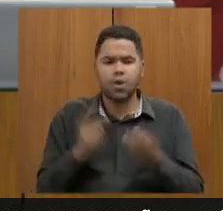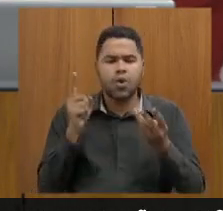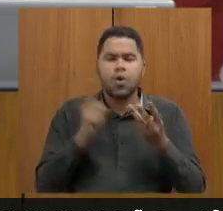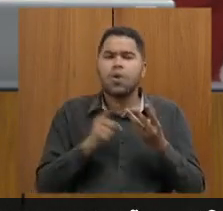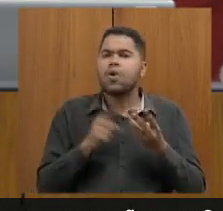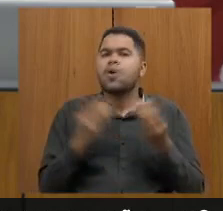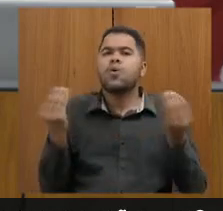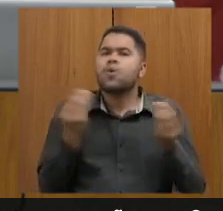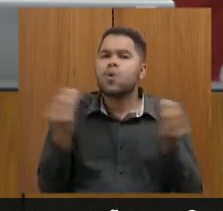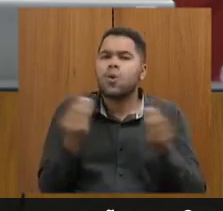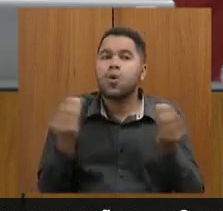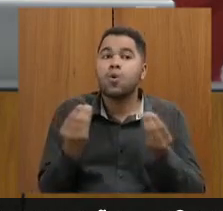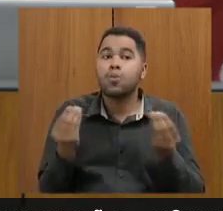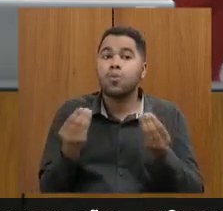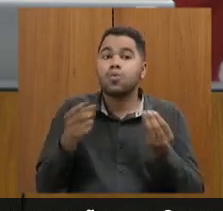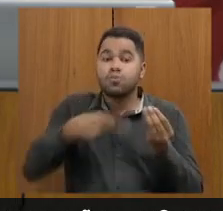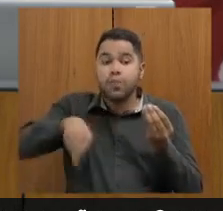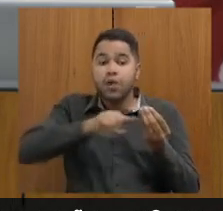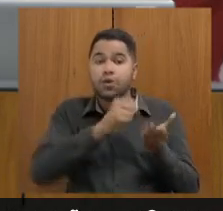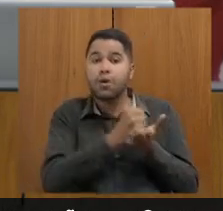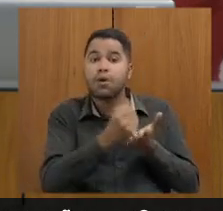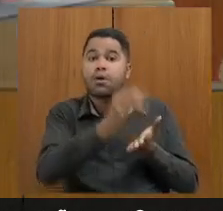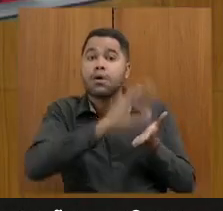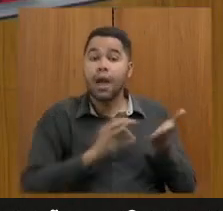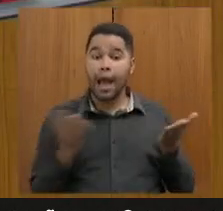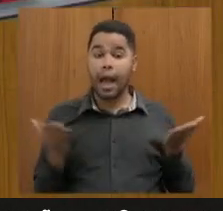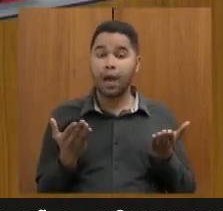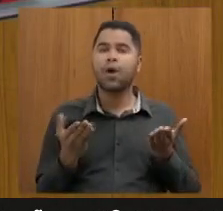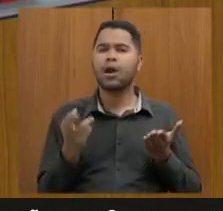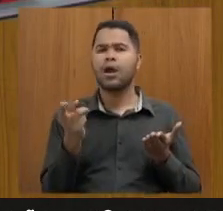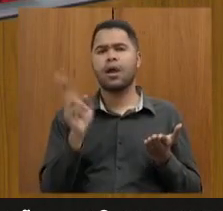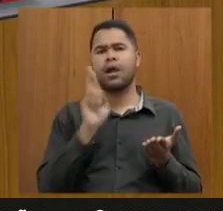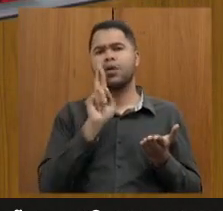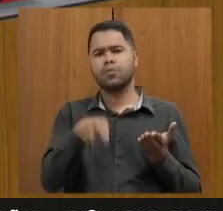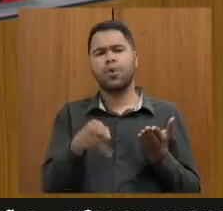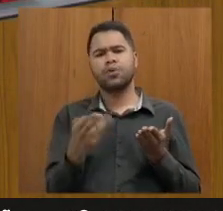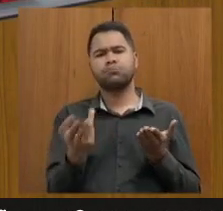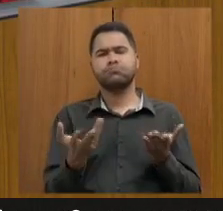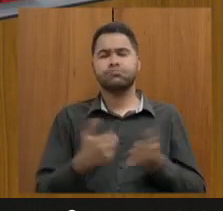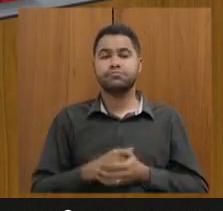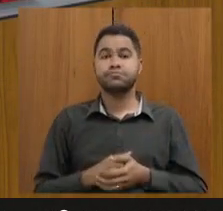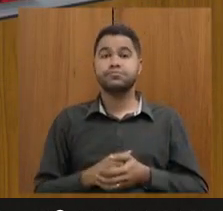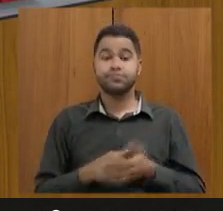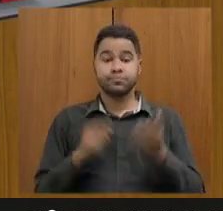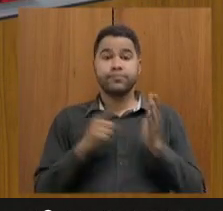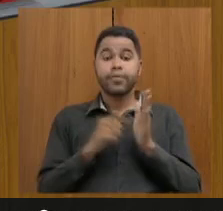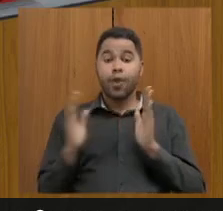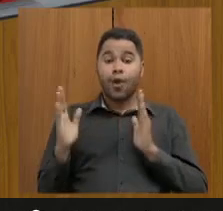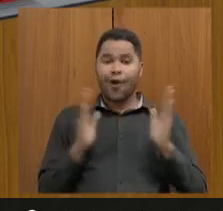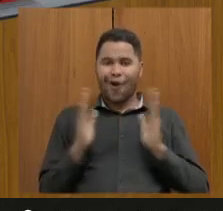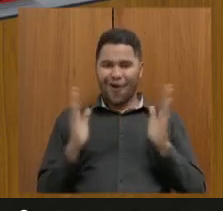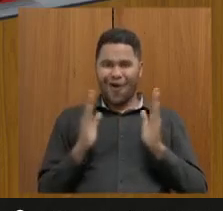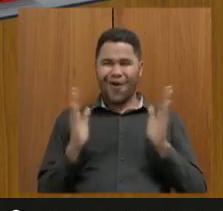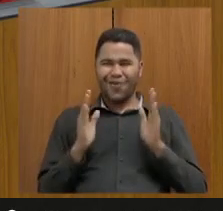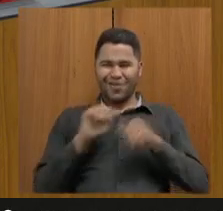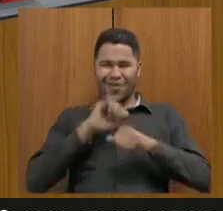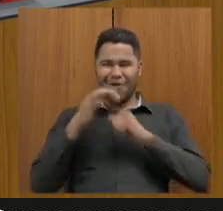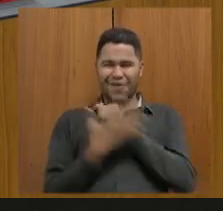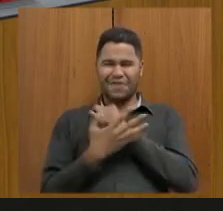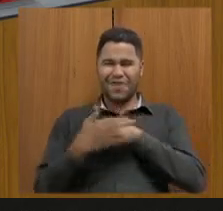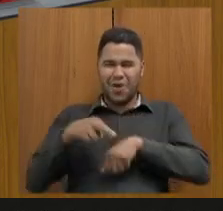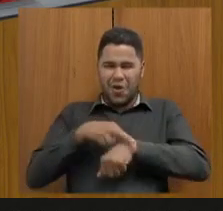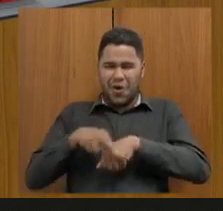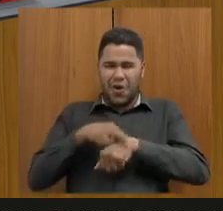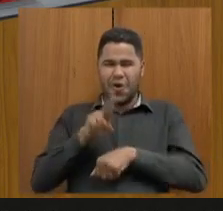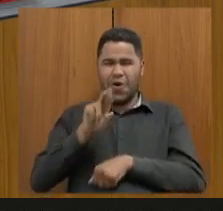ficar a situação dos atuais convocados? As questões objetivas. Onda roxa, a onda roxa,